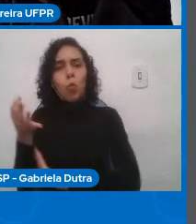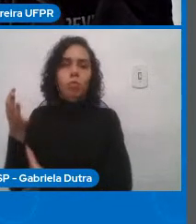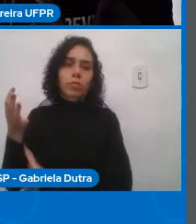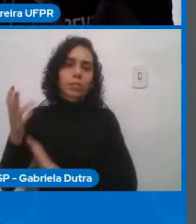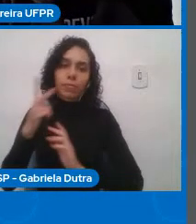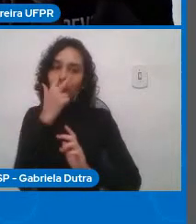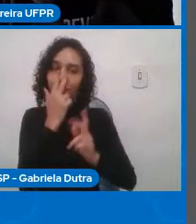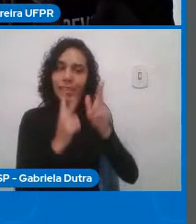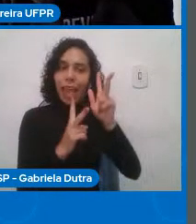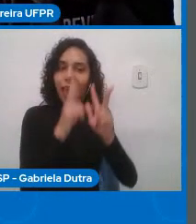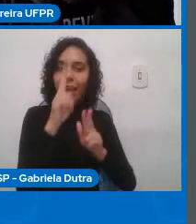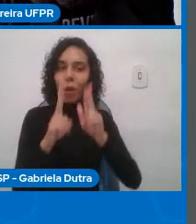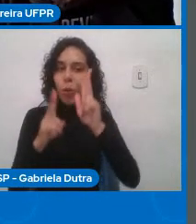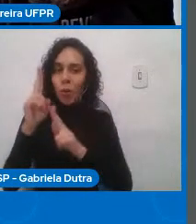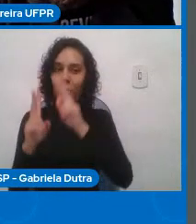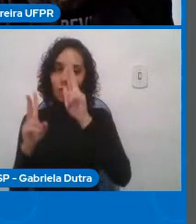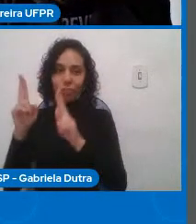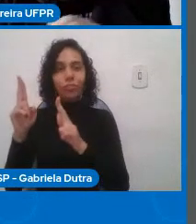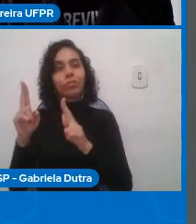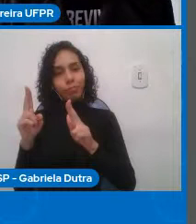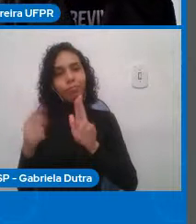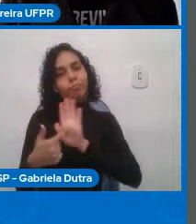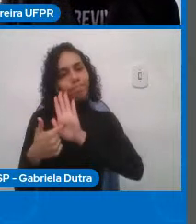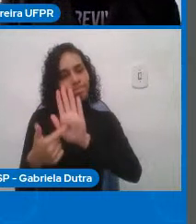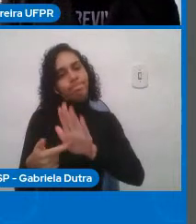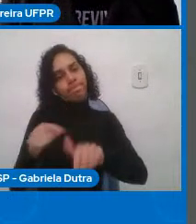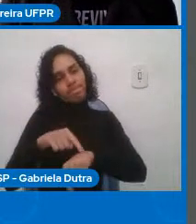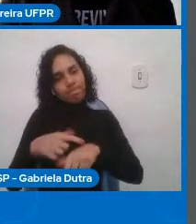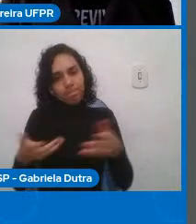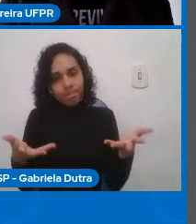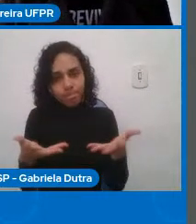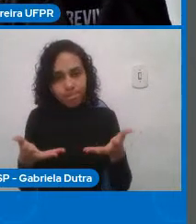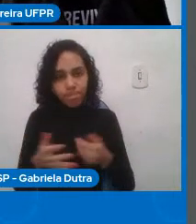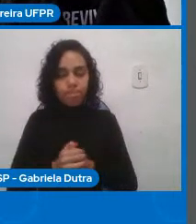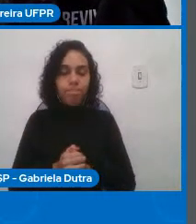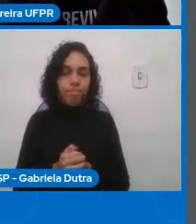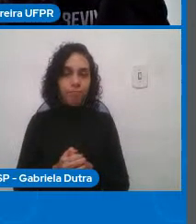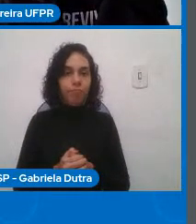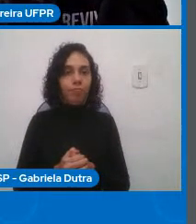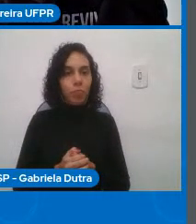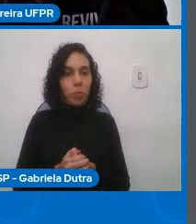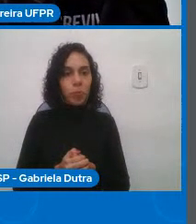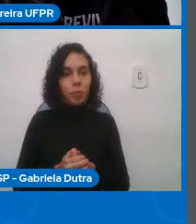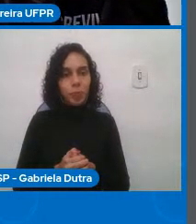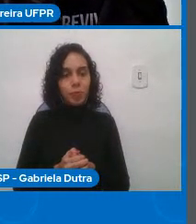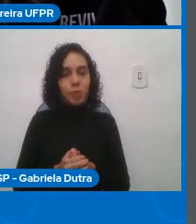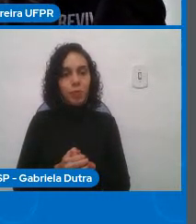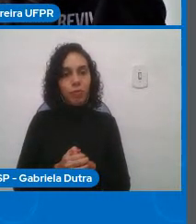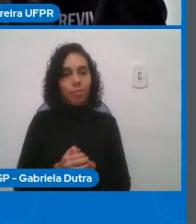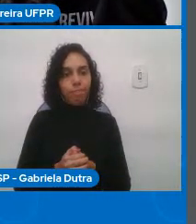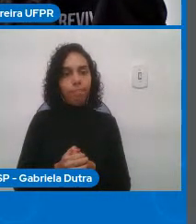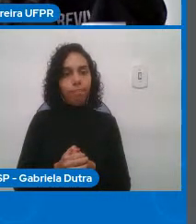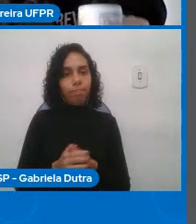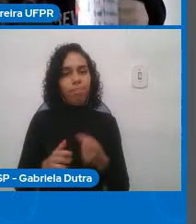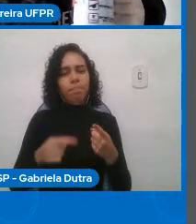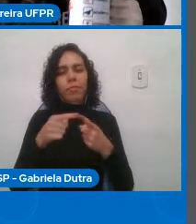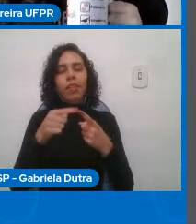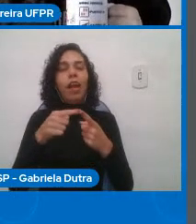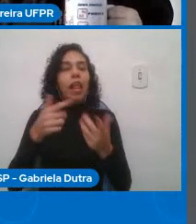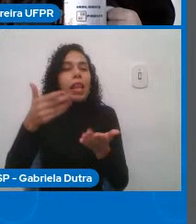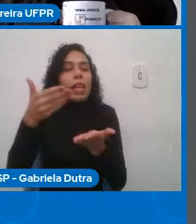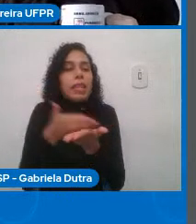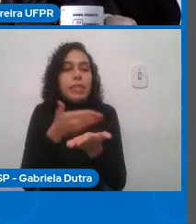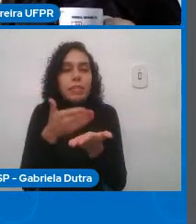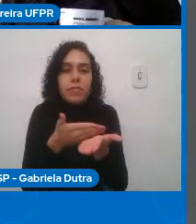algumas do momento. Uma das fundamentações, um dos livros das obras que me inspirou muito